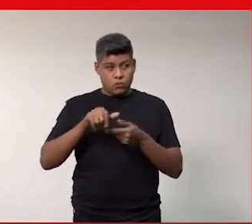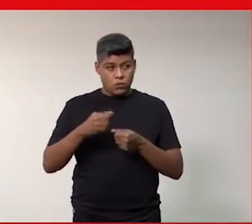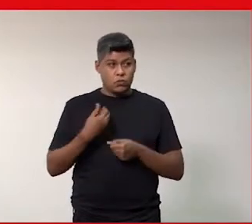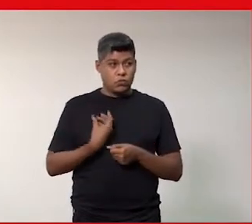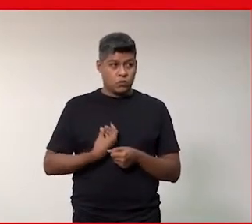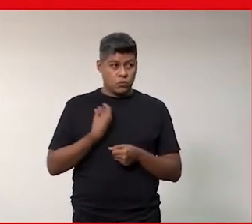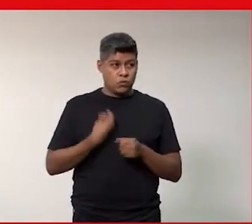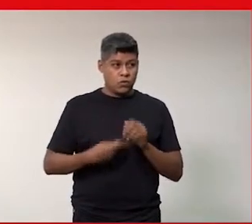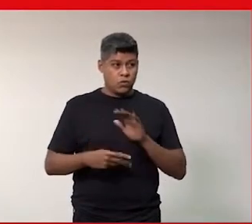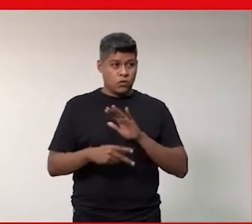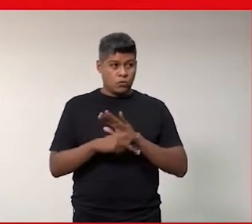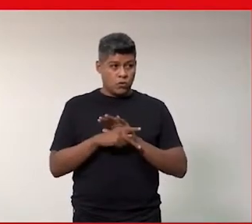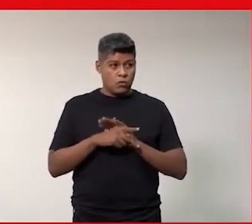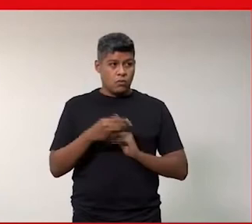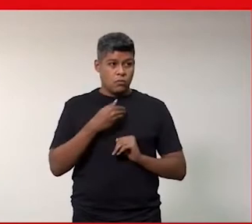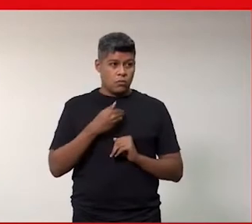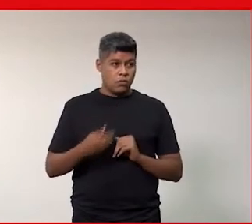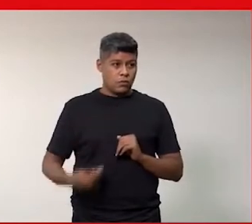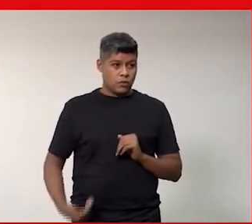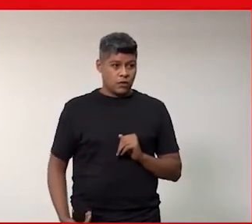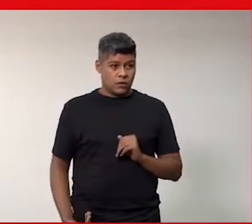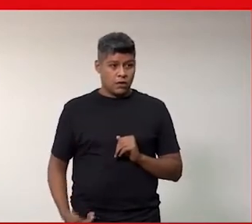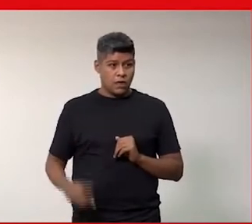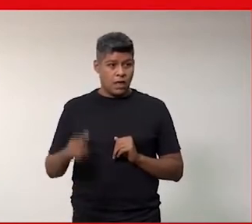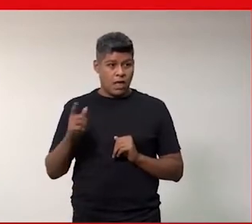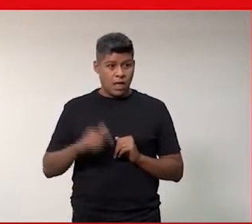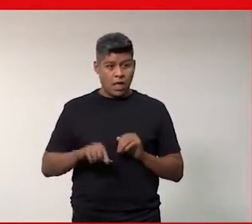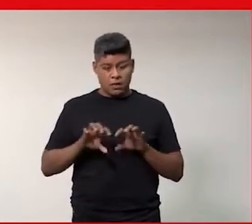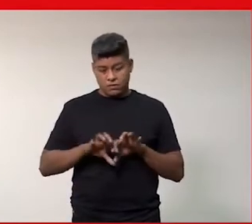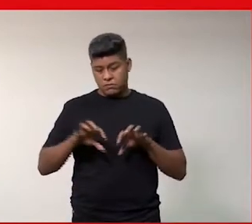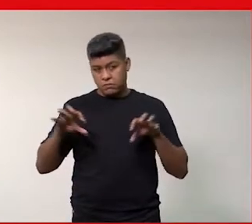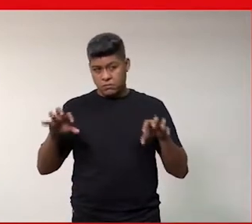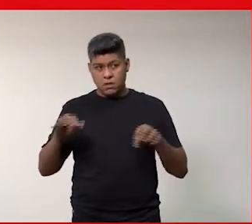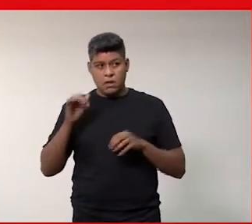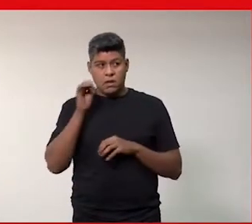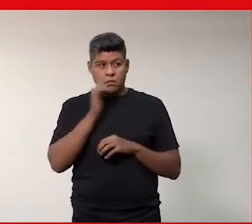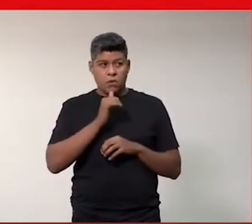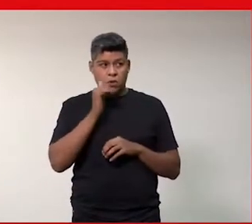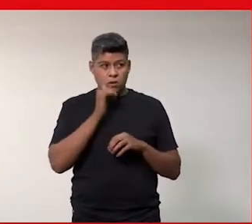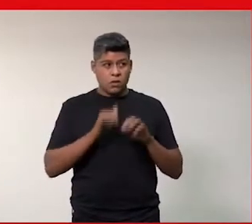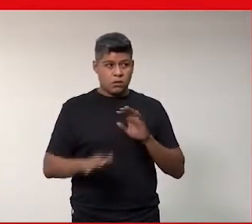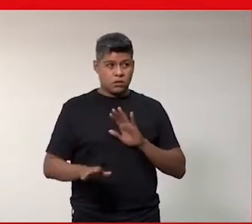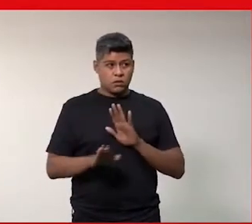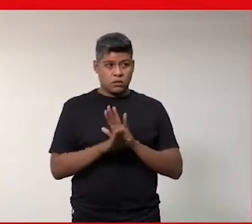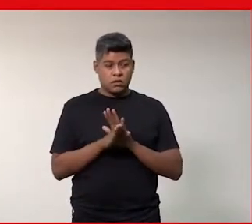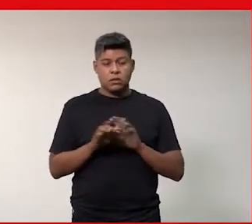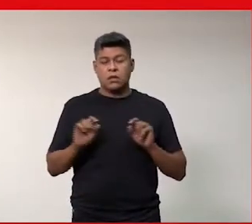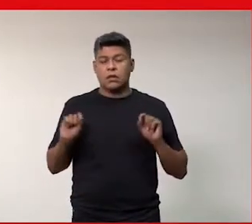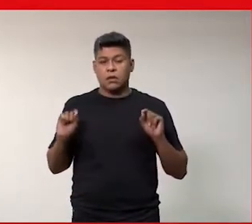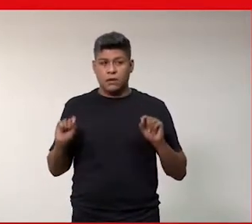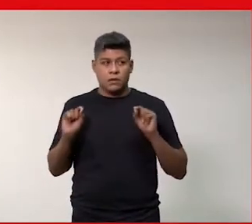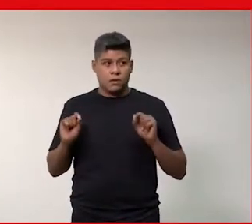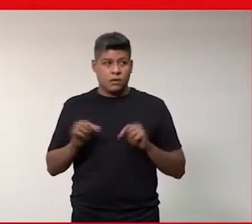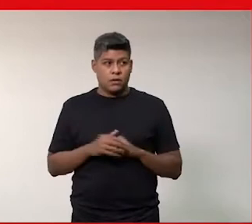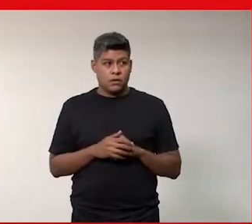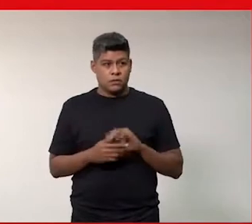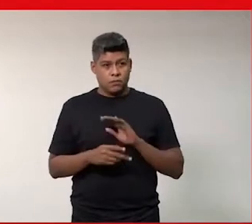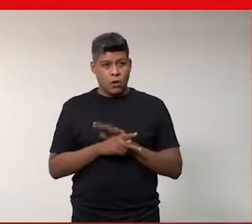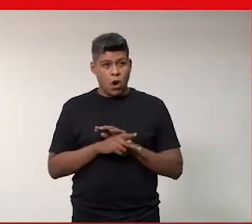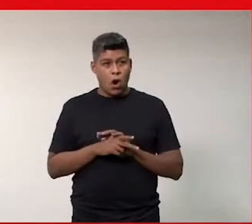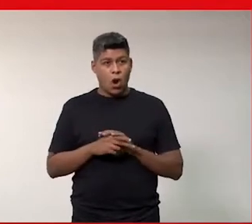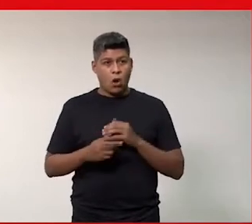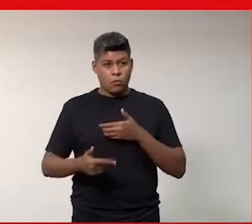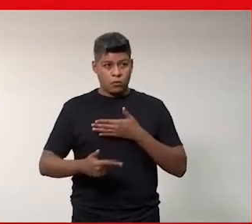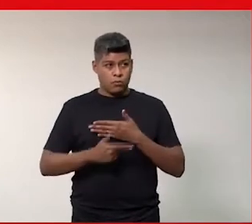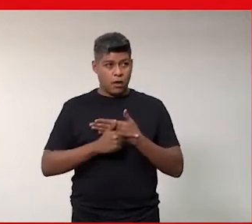na esfera pública. Tanto é que são exceções às mulheres que chegam nos papéis